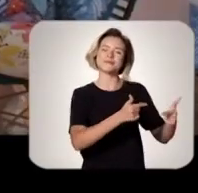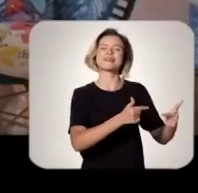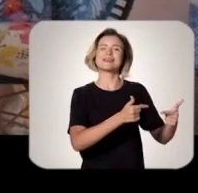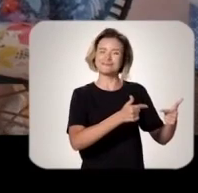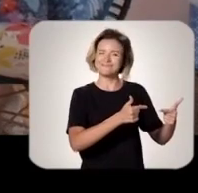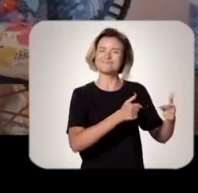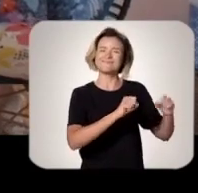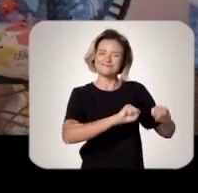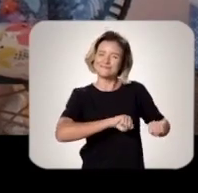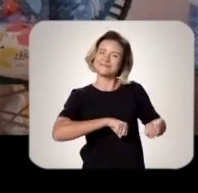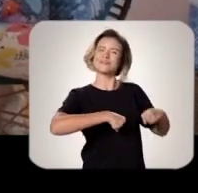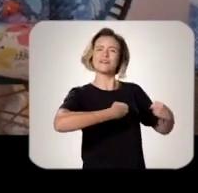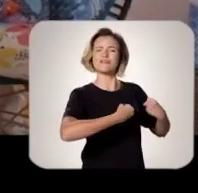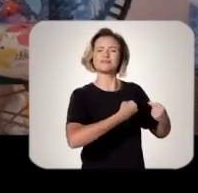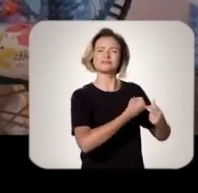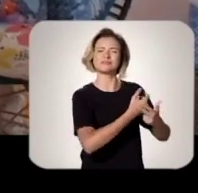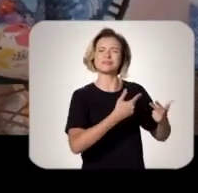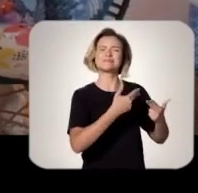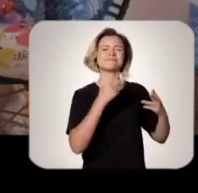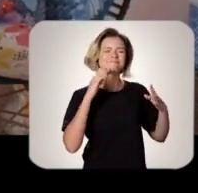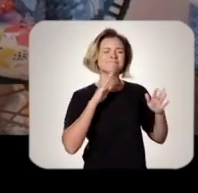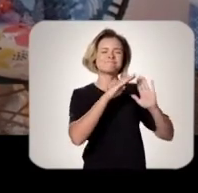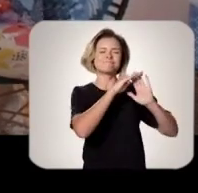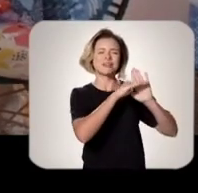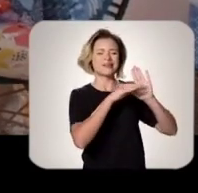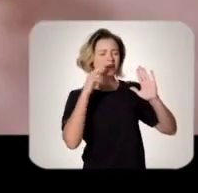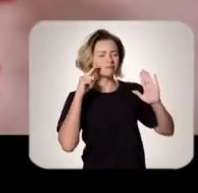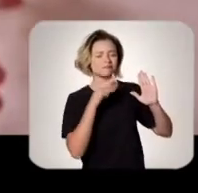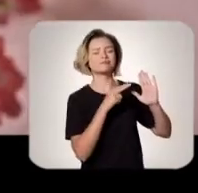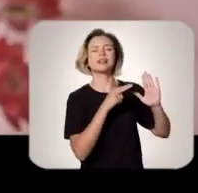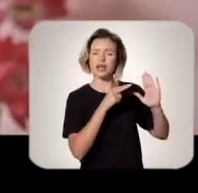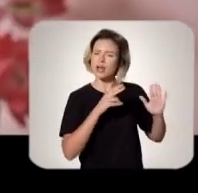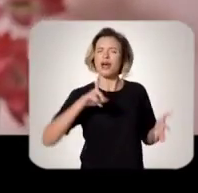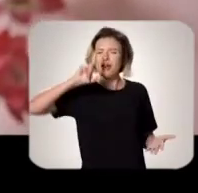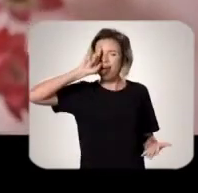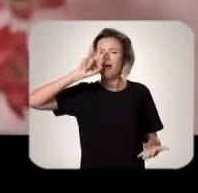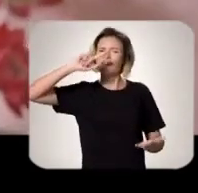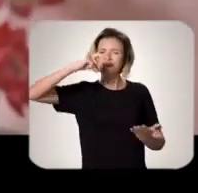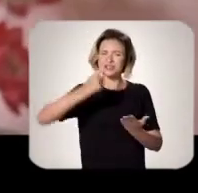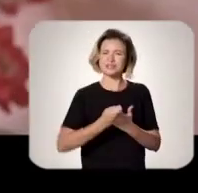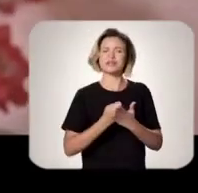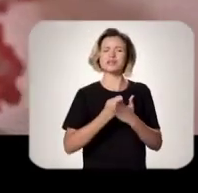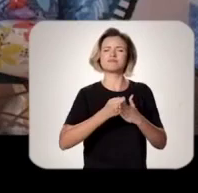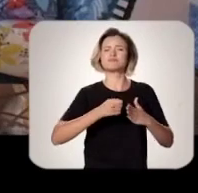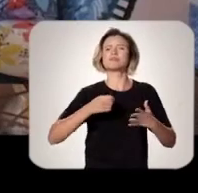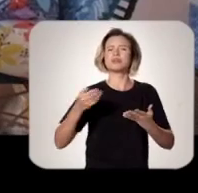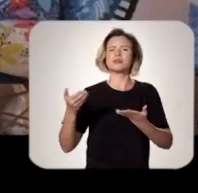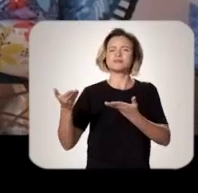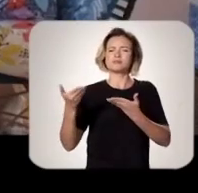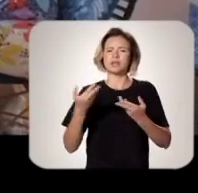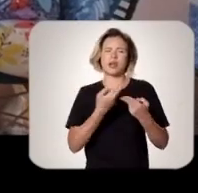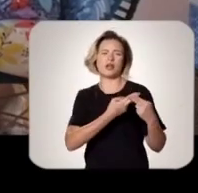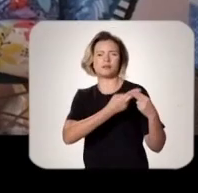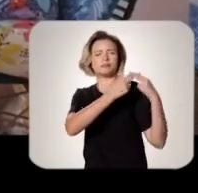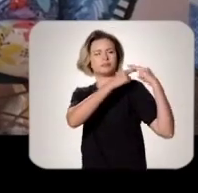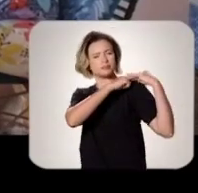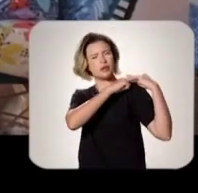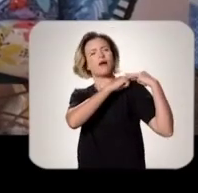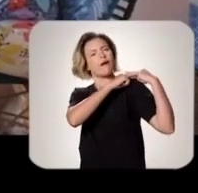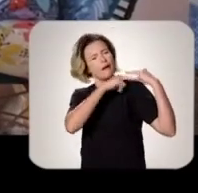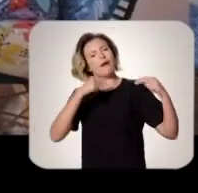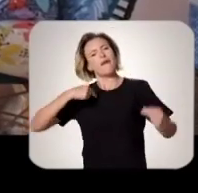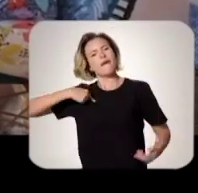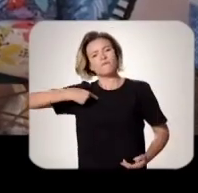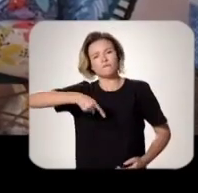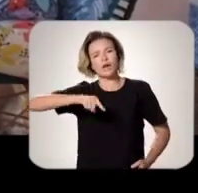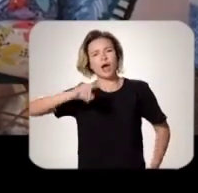reivindicações serem cumpridas É a decisão É chamar pra si a responsabilidade E dizer Eu vou